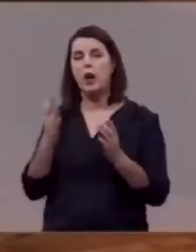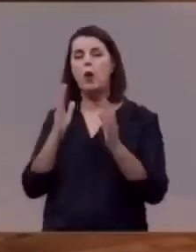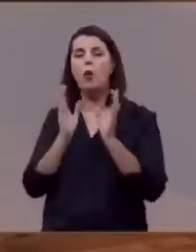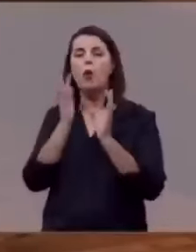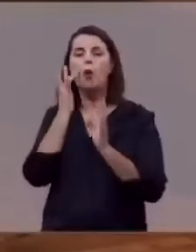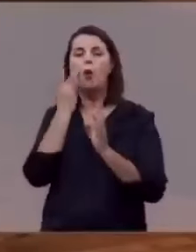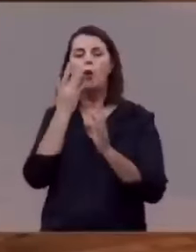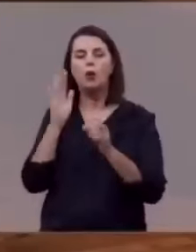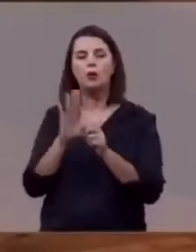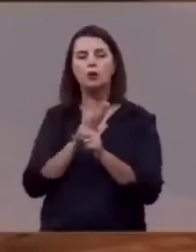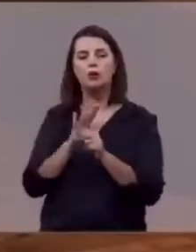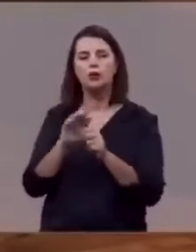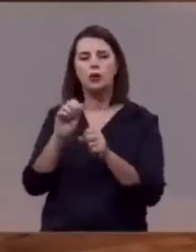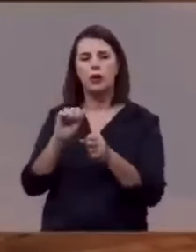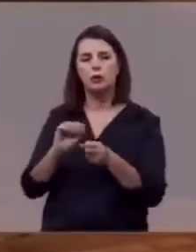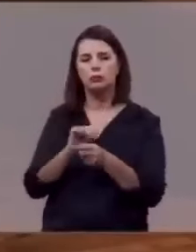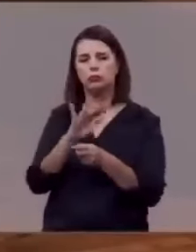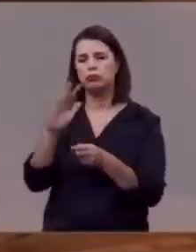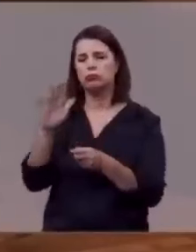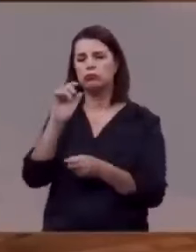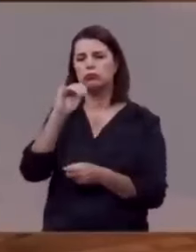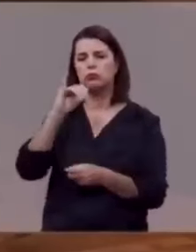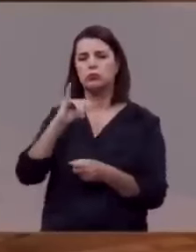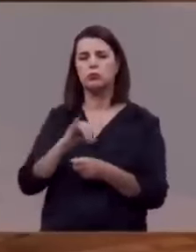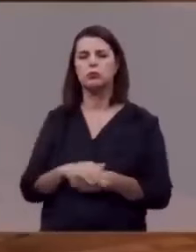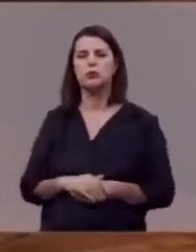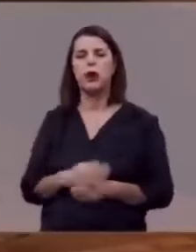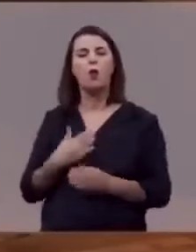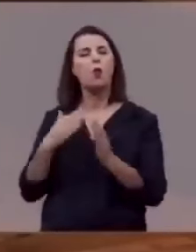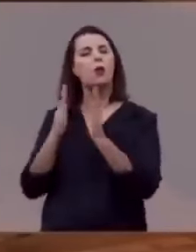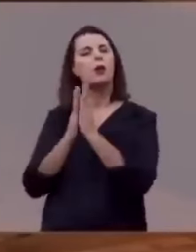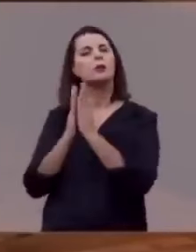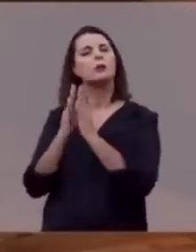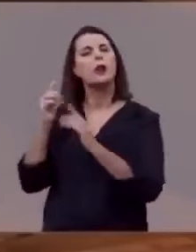cheias de incenso, que são as orações dos santos.